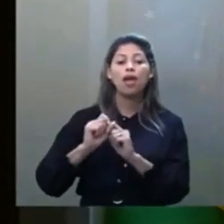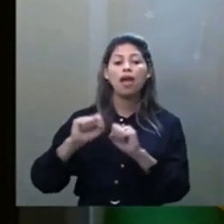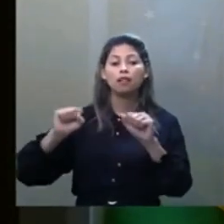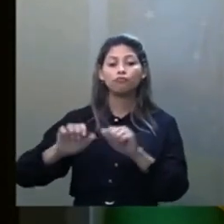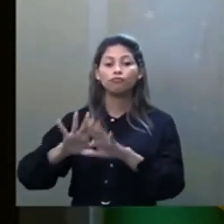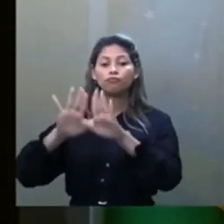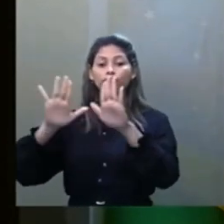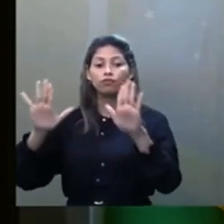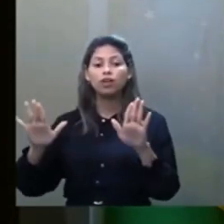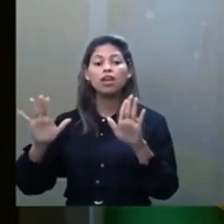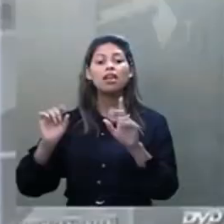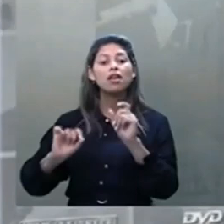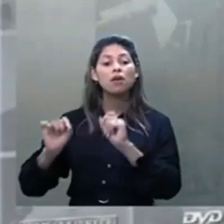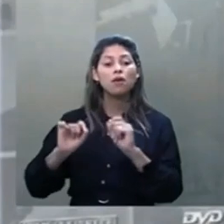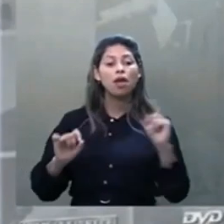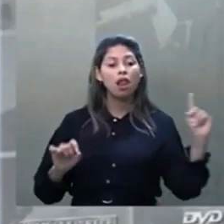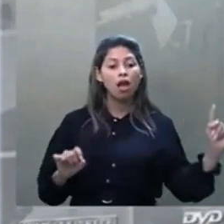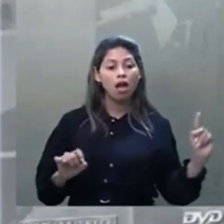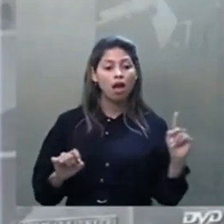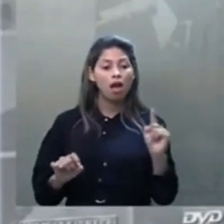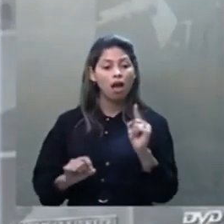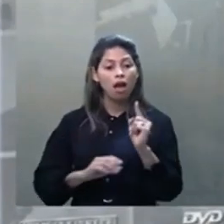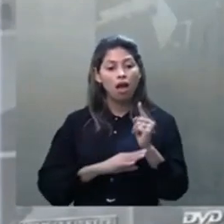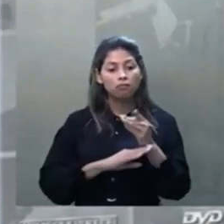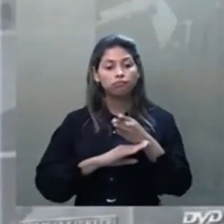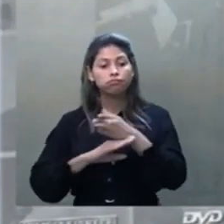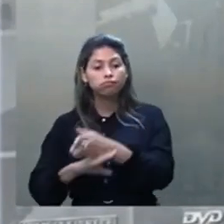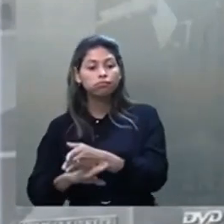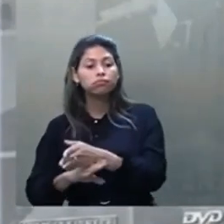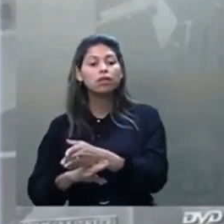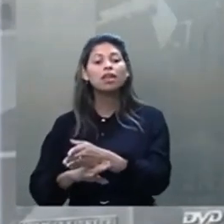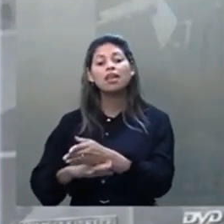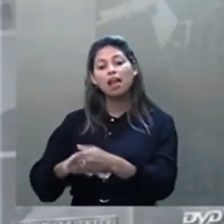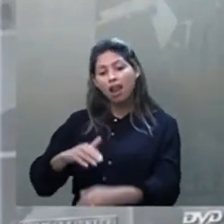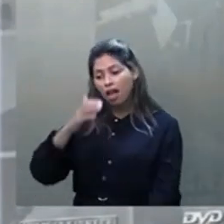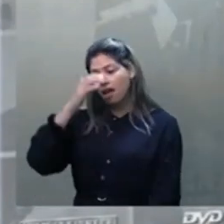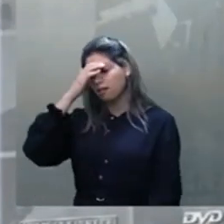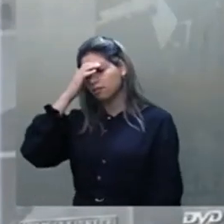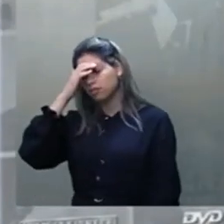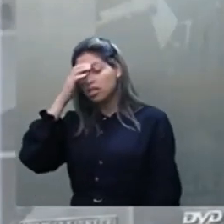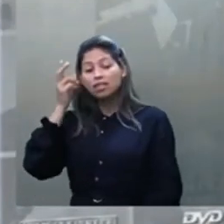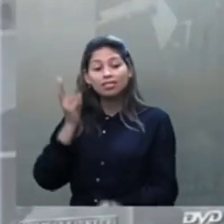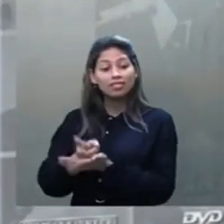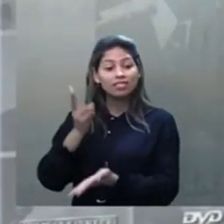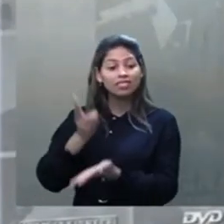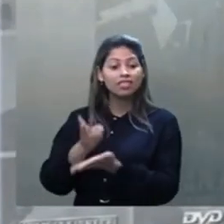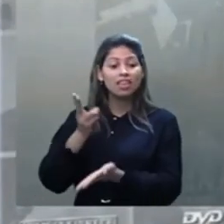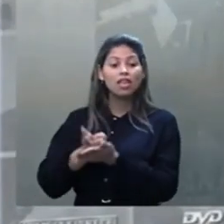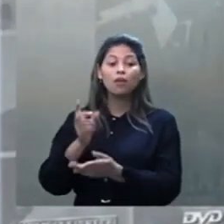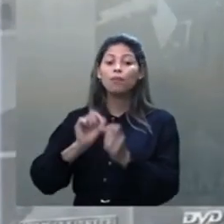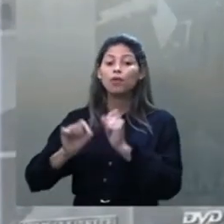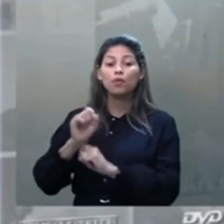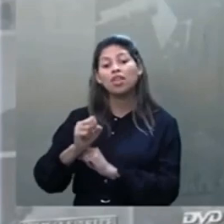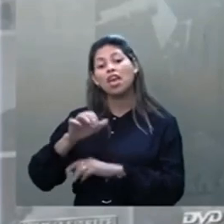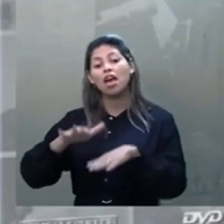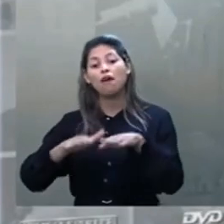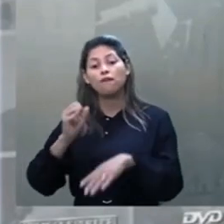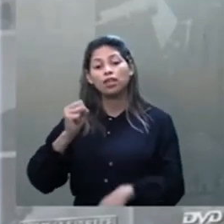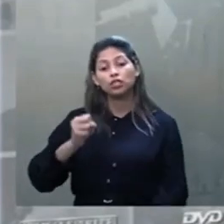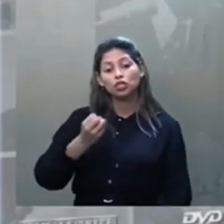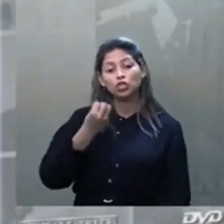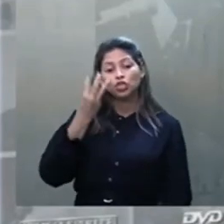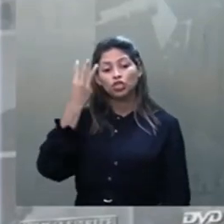a presença do Chico, os diretores mandavam, sempre ficavam prorrogando, e eles têm cerca de três horas e meia de duração,